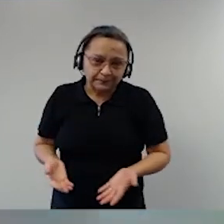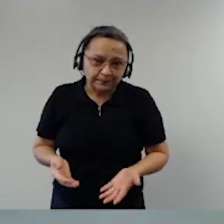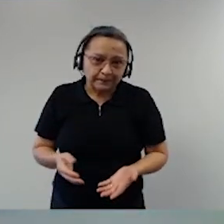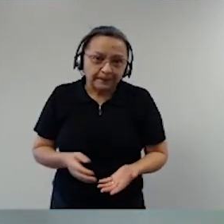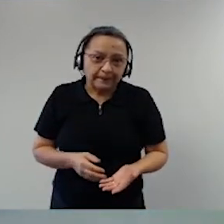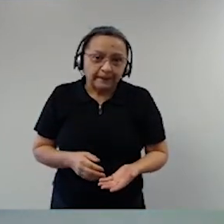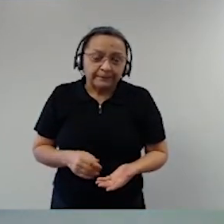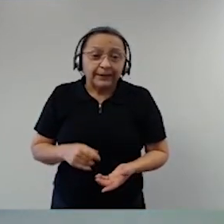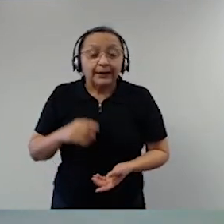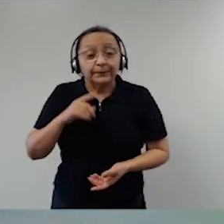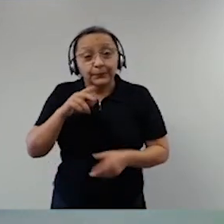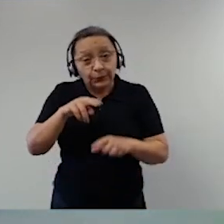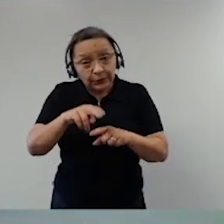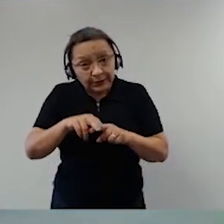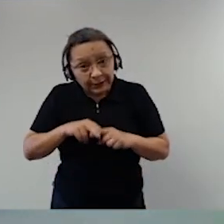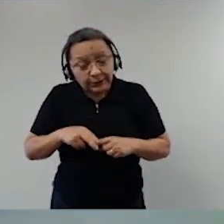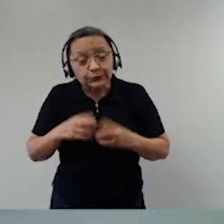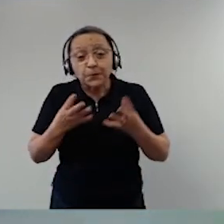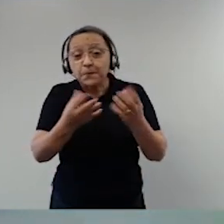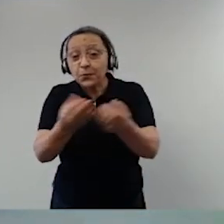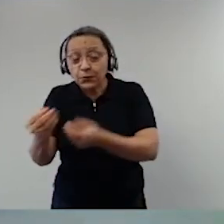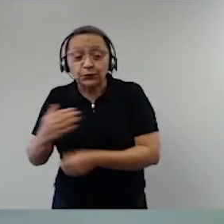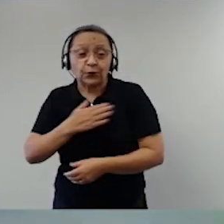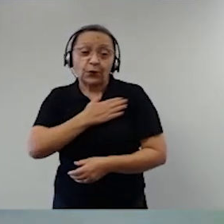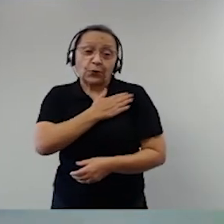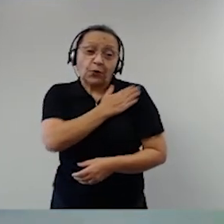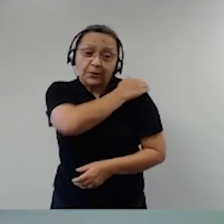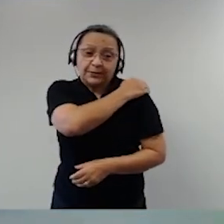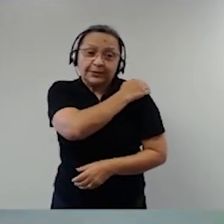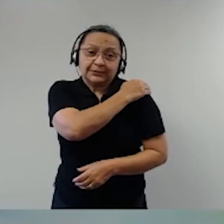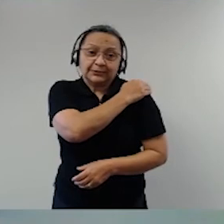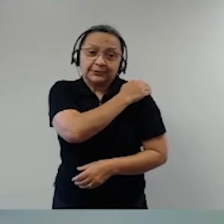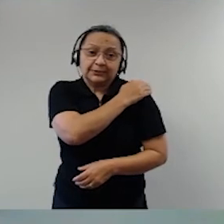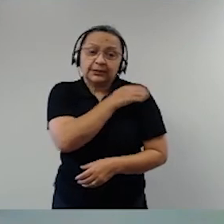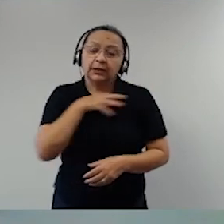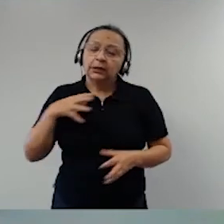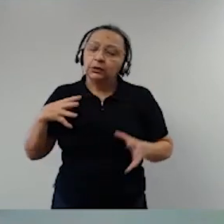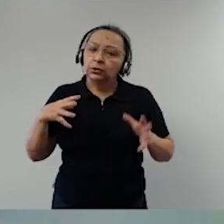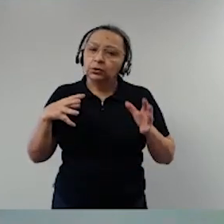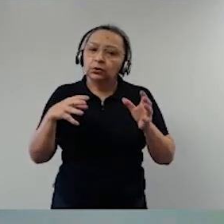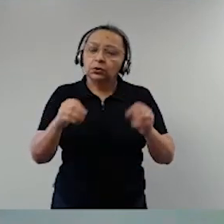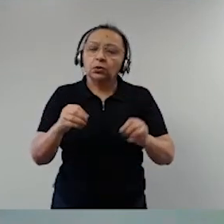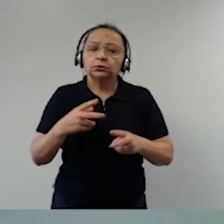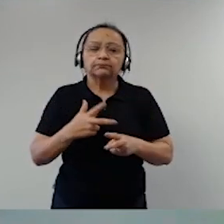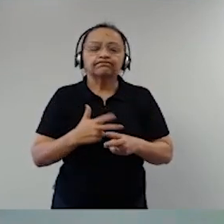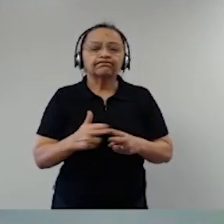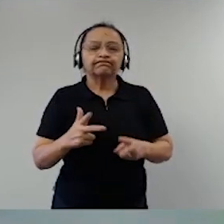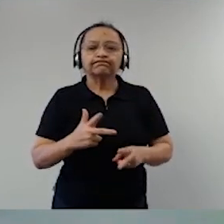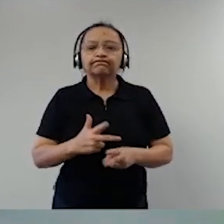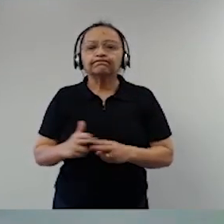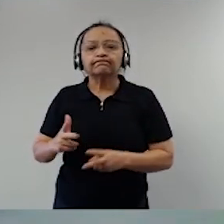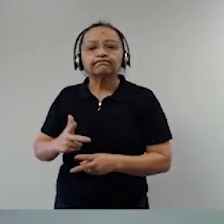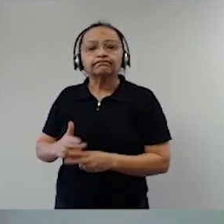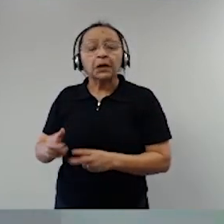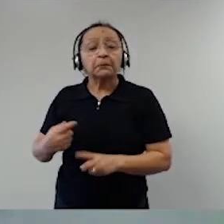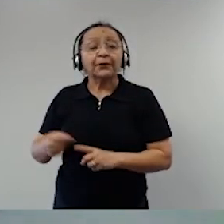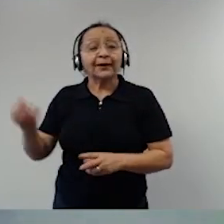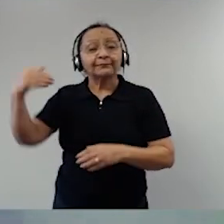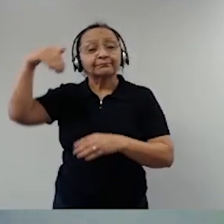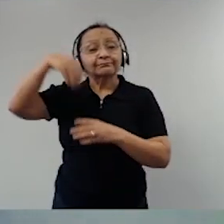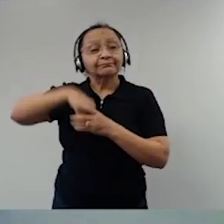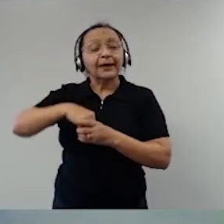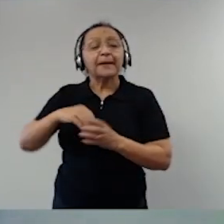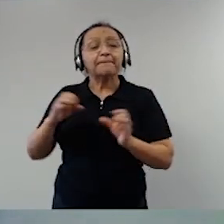Por isso, os comandantes, eles podem ver que eles são, todos eles têm o mesmo comportamento discreto, são pessoas extremamente preparadas e